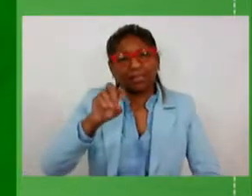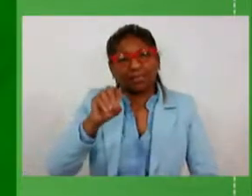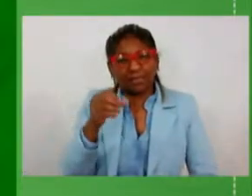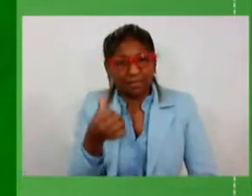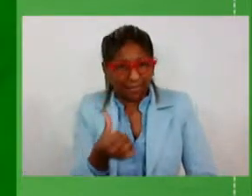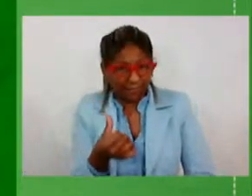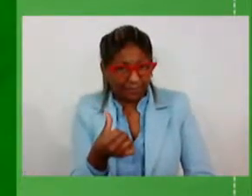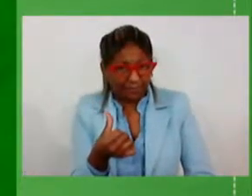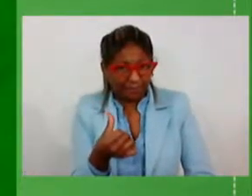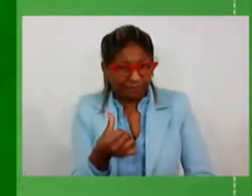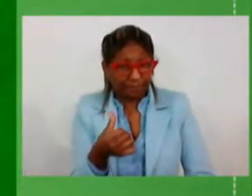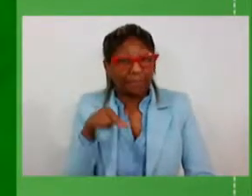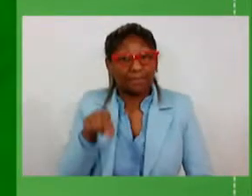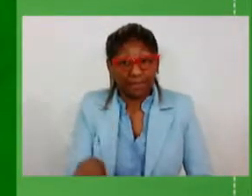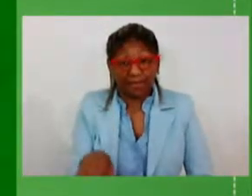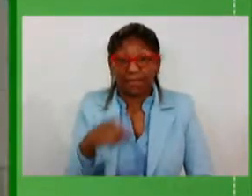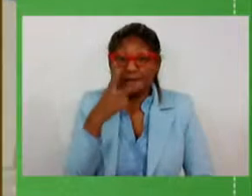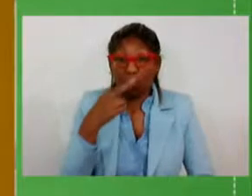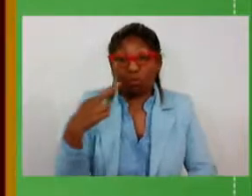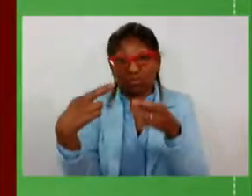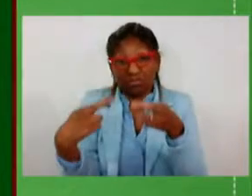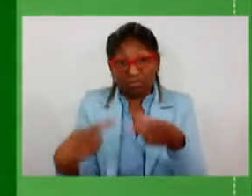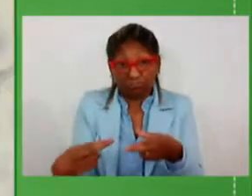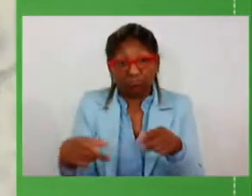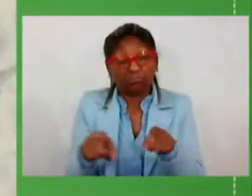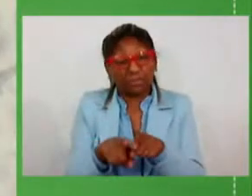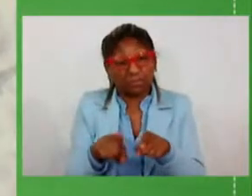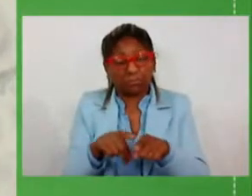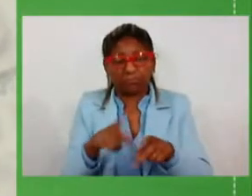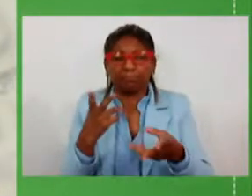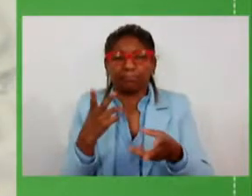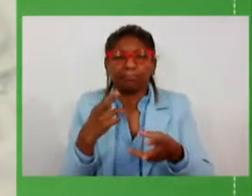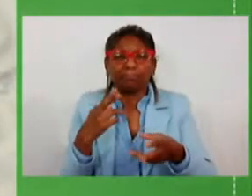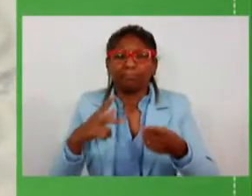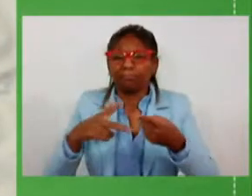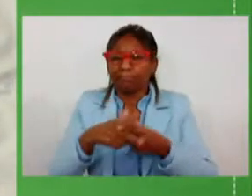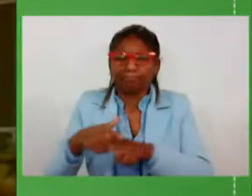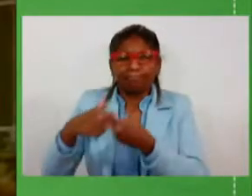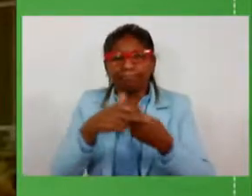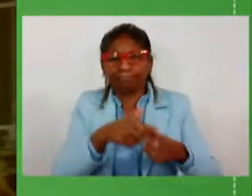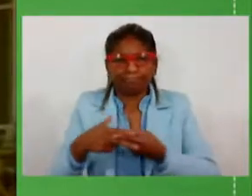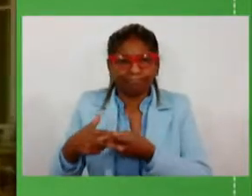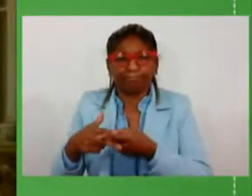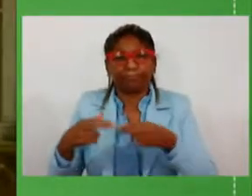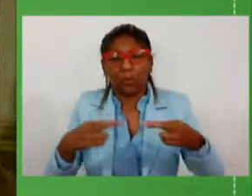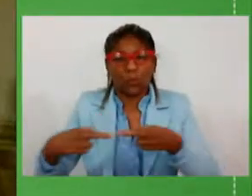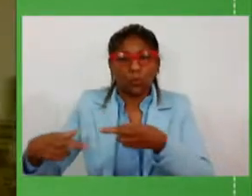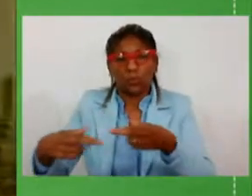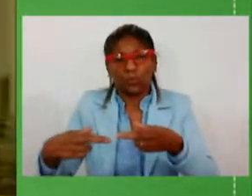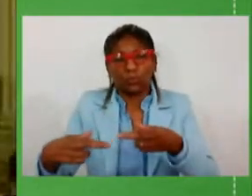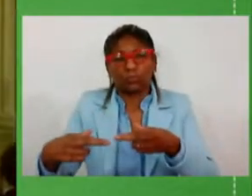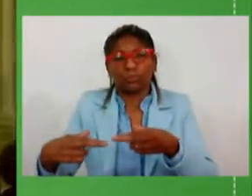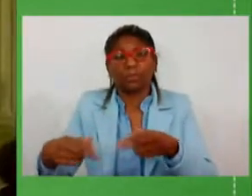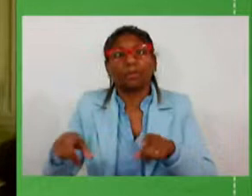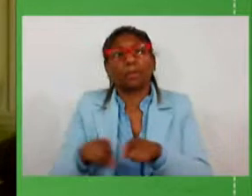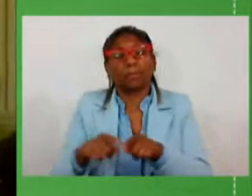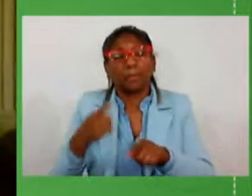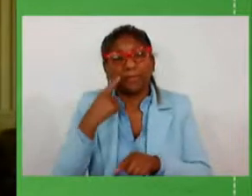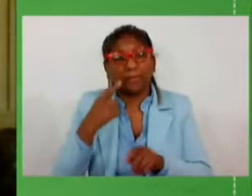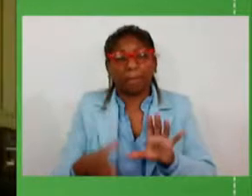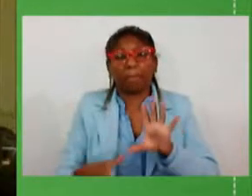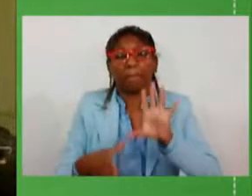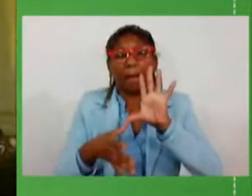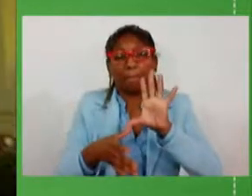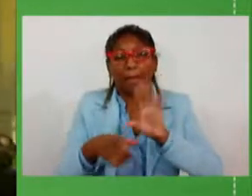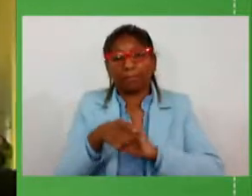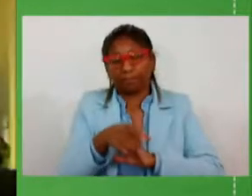nessa mesma região recuperação de rodovias a gente vê no mapa logo em seguida a previsão